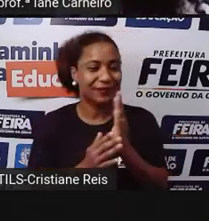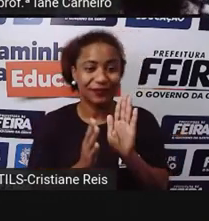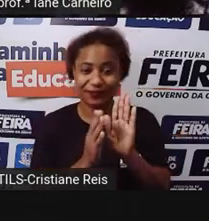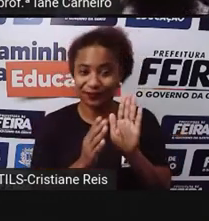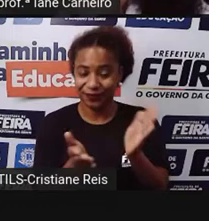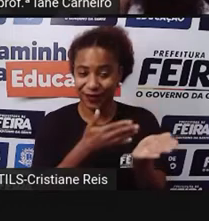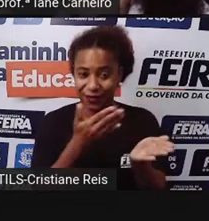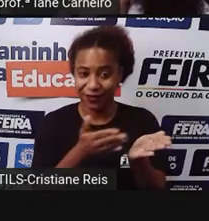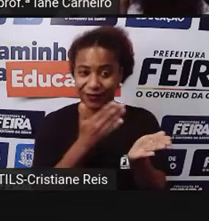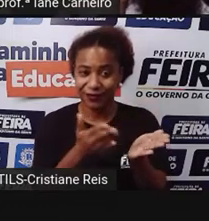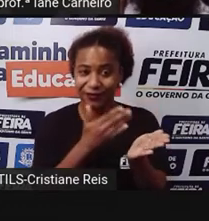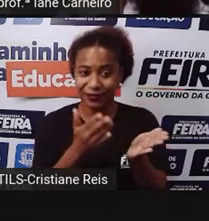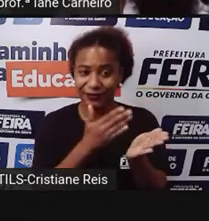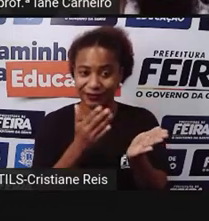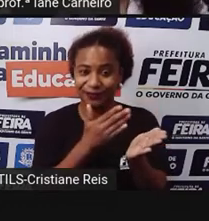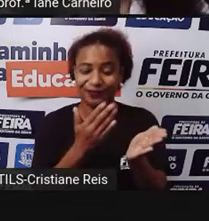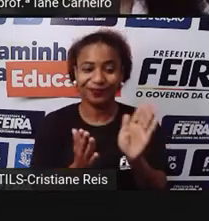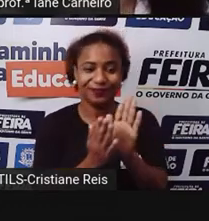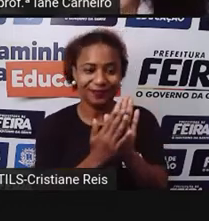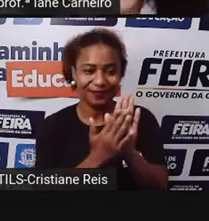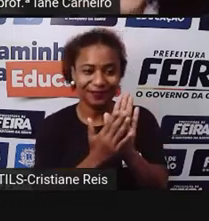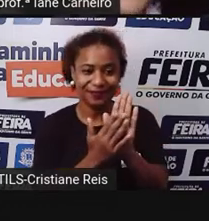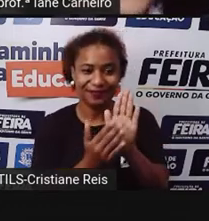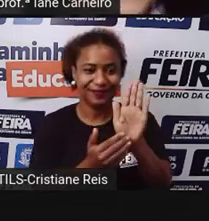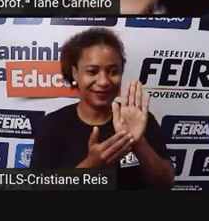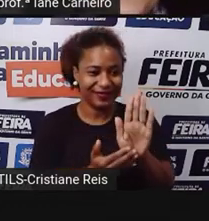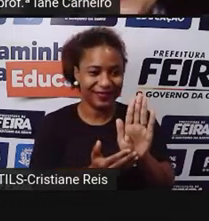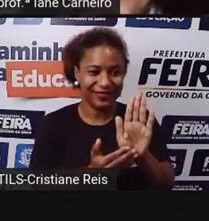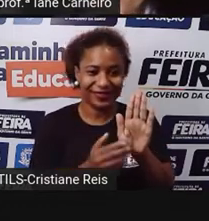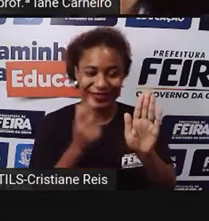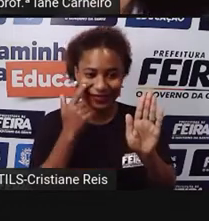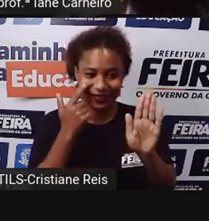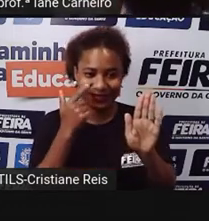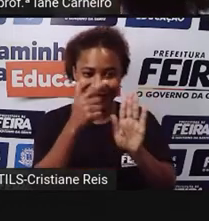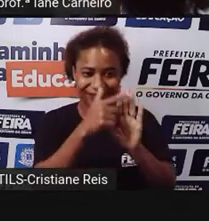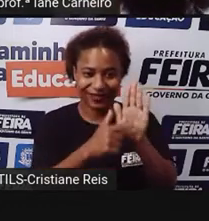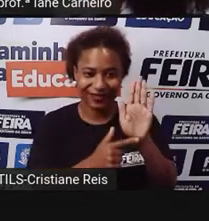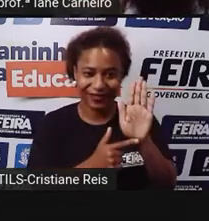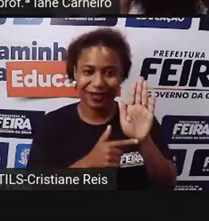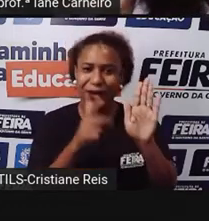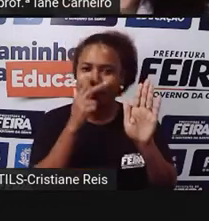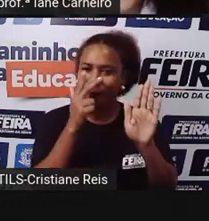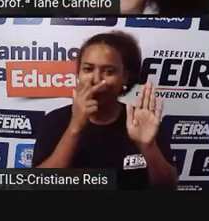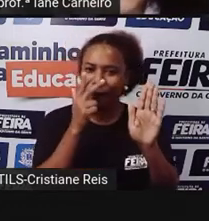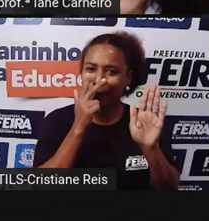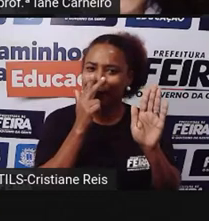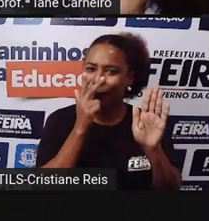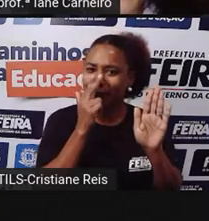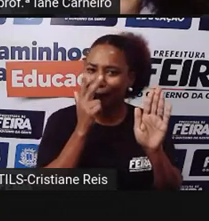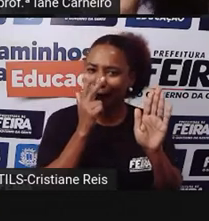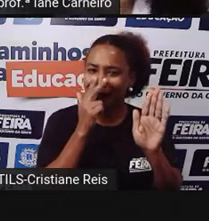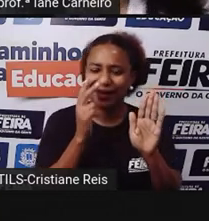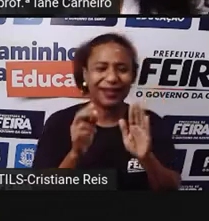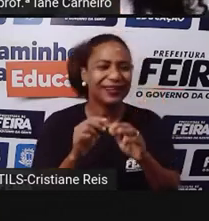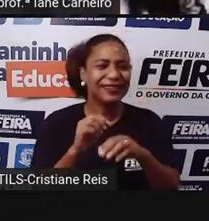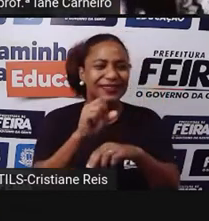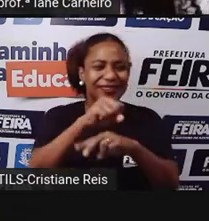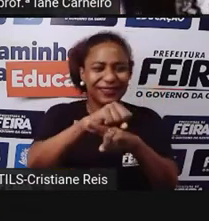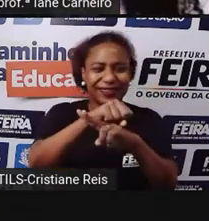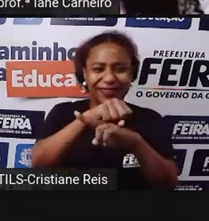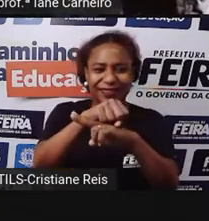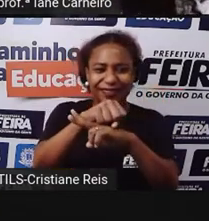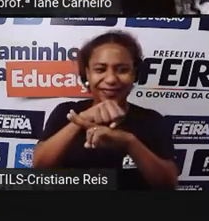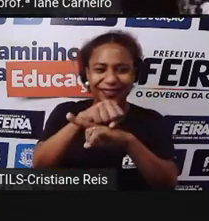desse livro. Olha o que que aparece aqui nela, né? Parece que é uma concha, né, aqui que a baratinha está em cima. E a